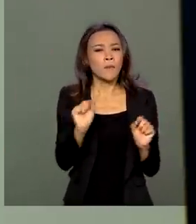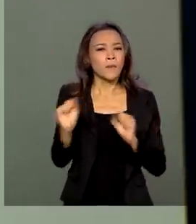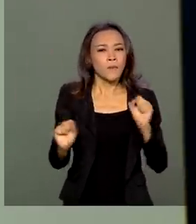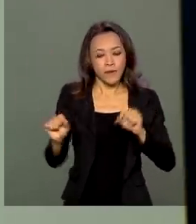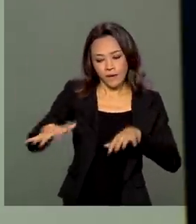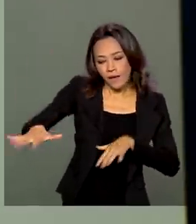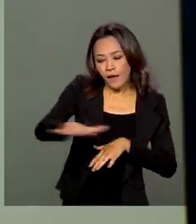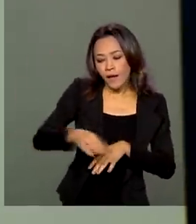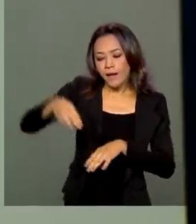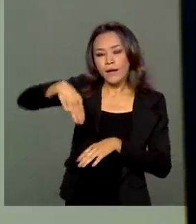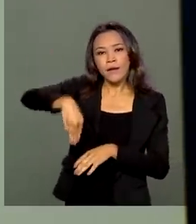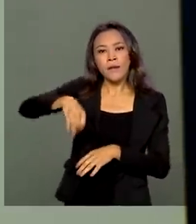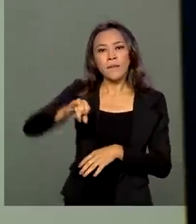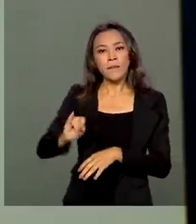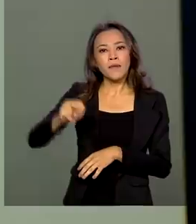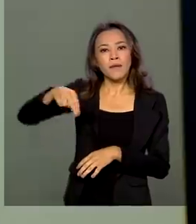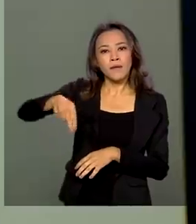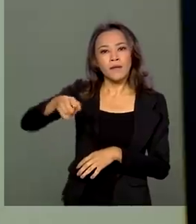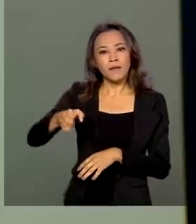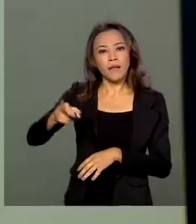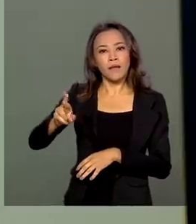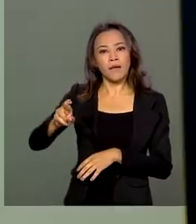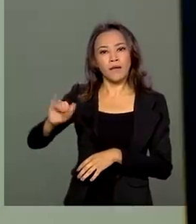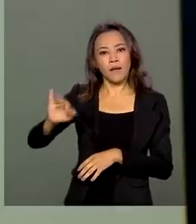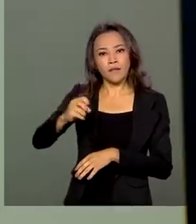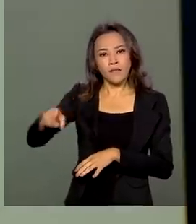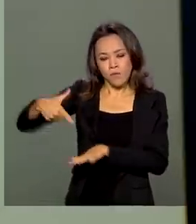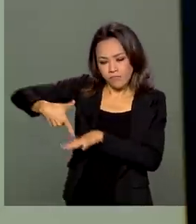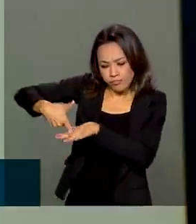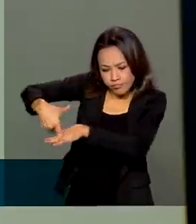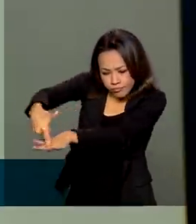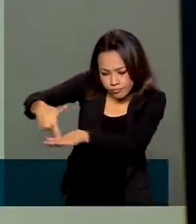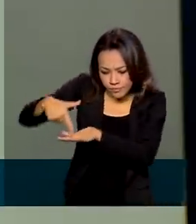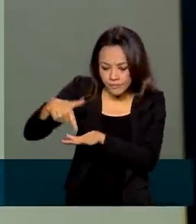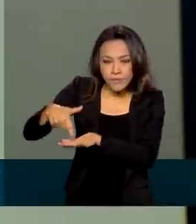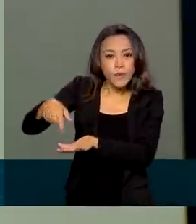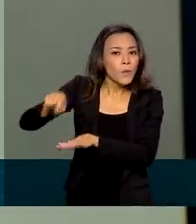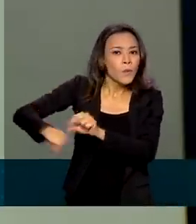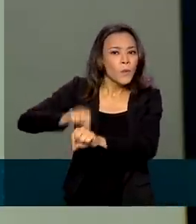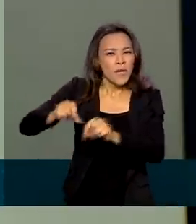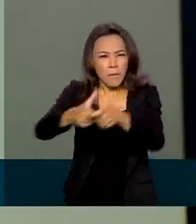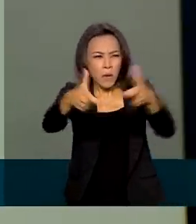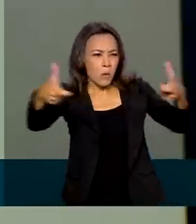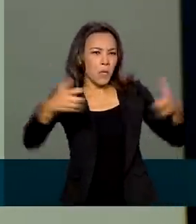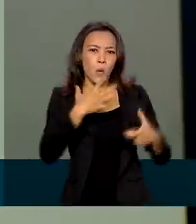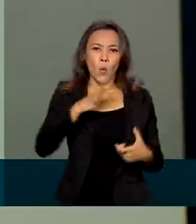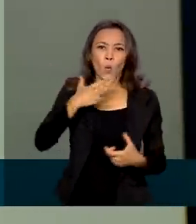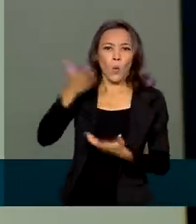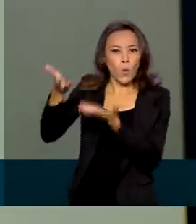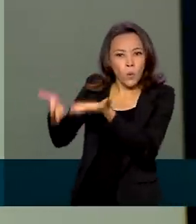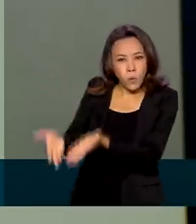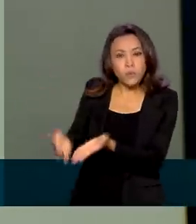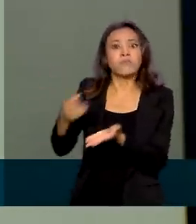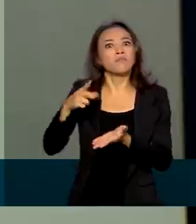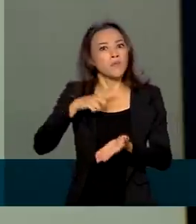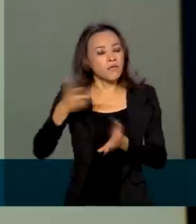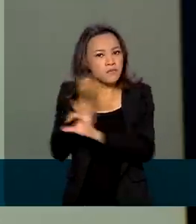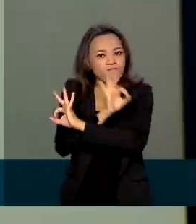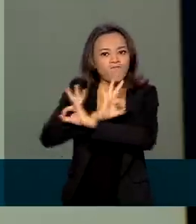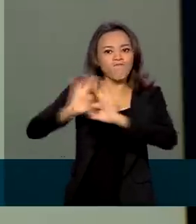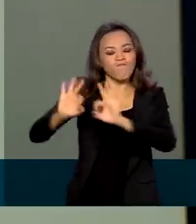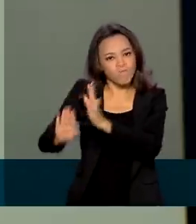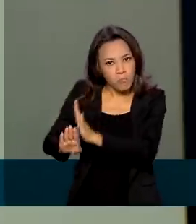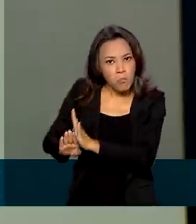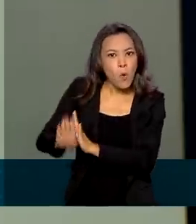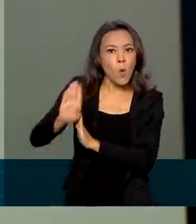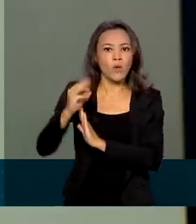mineração. Esse setor que muitas vezes não é conhecido da maior parte da população, teve um desempenho espetacular no